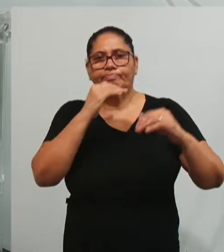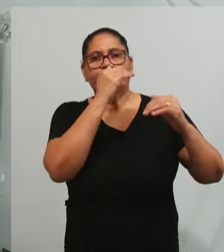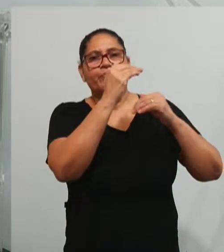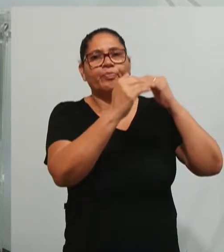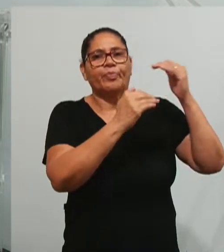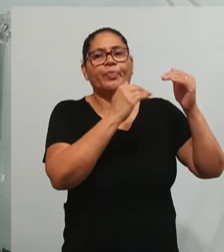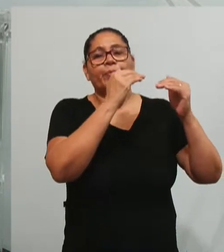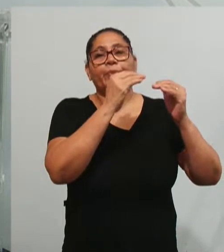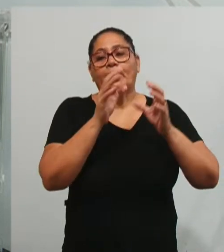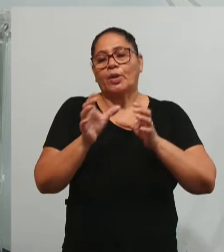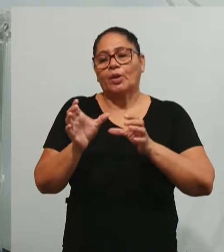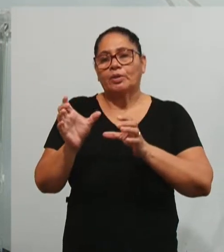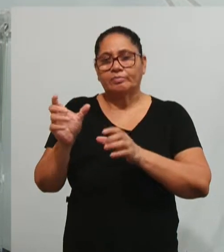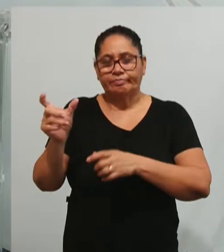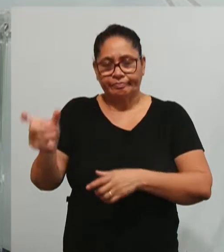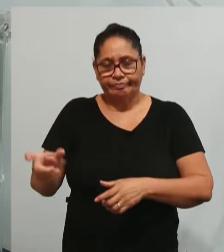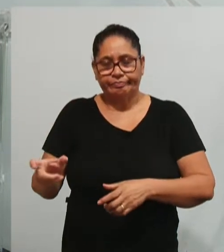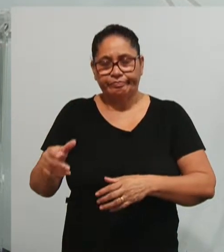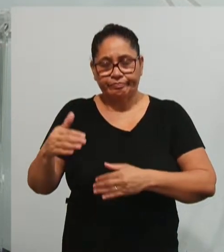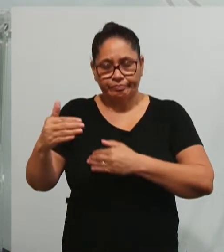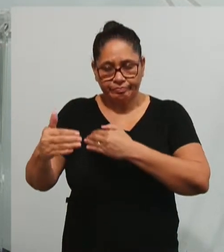de organização de um curso CAD.